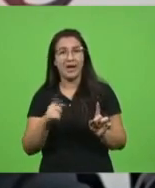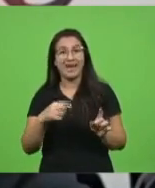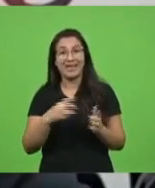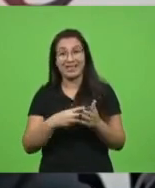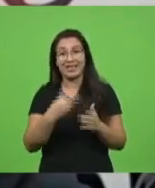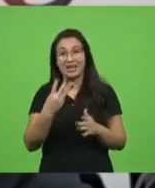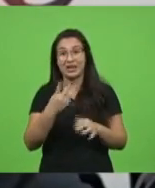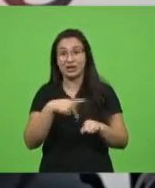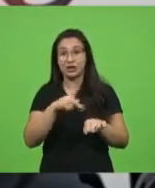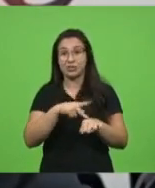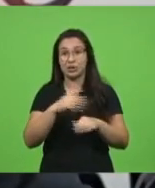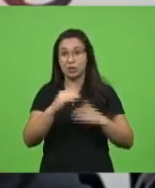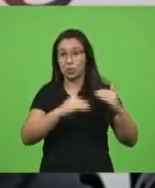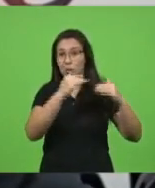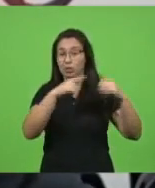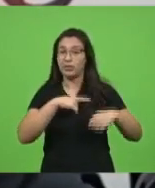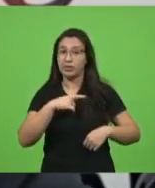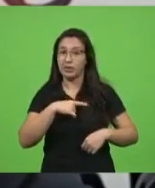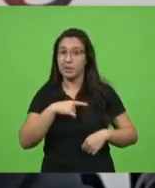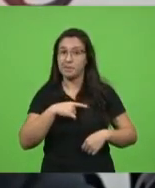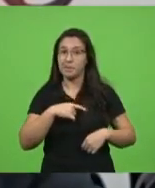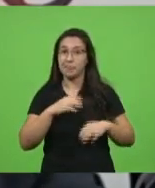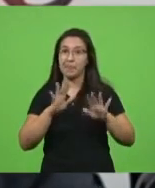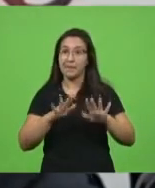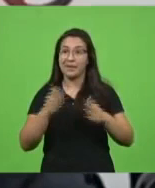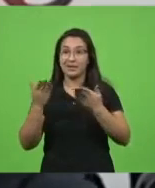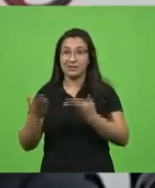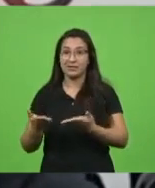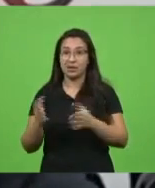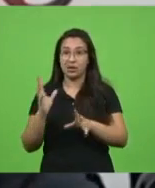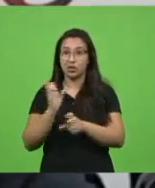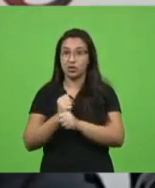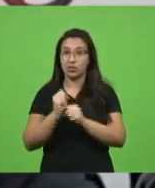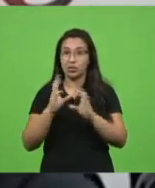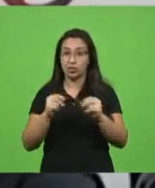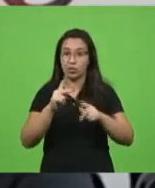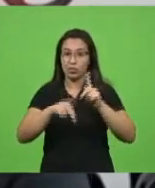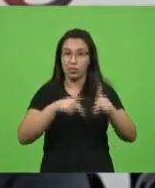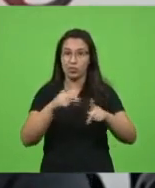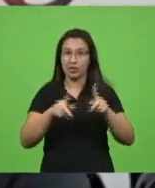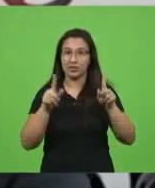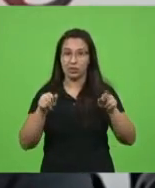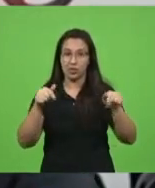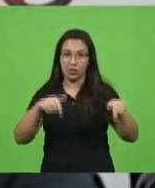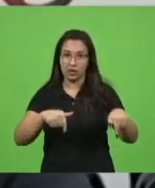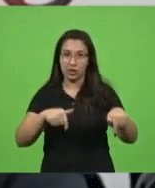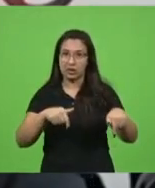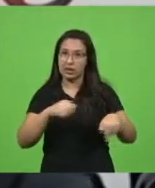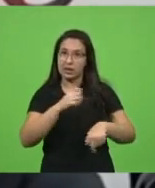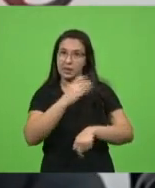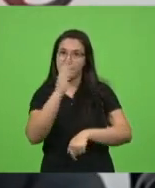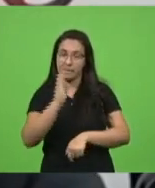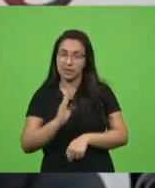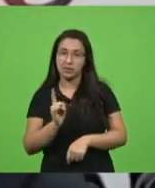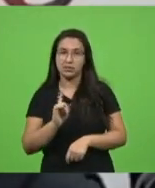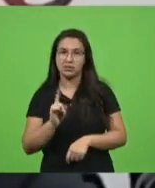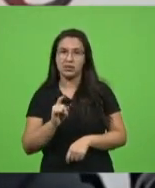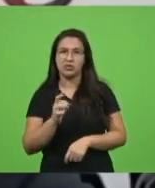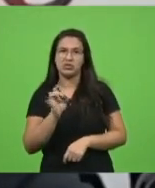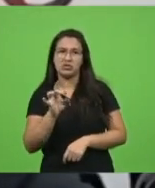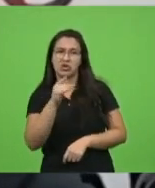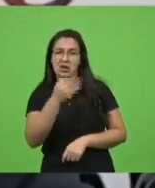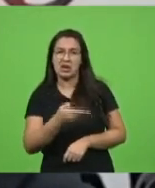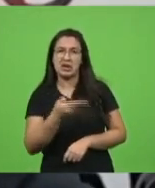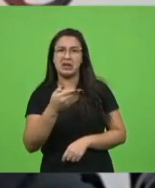a sua população não dá do Brasil. então, não é uma situação isolada aqui do Brasil, não é o nosso presidente que é